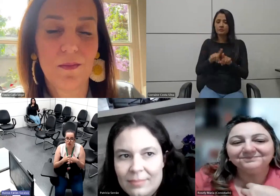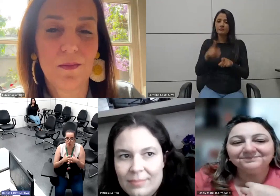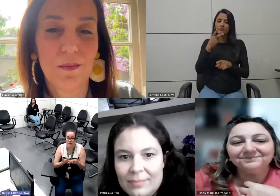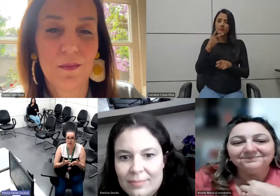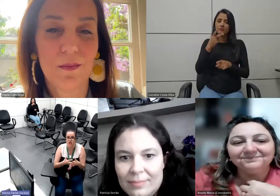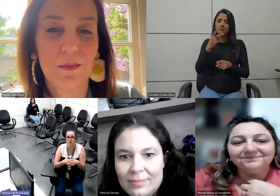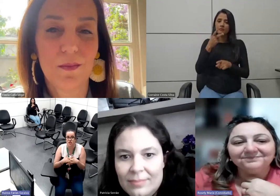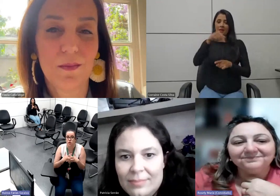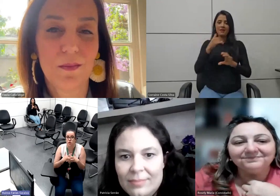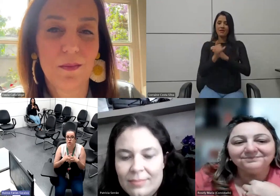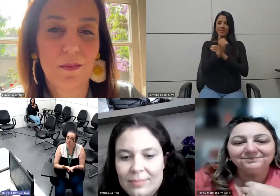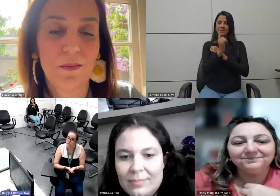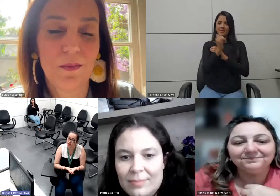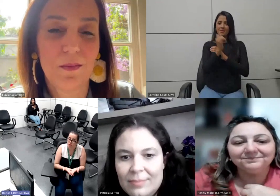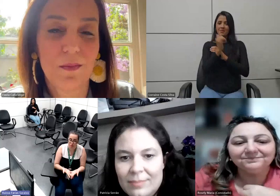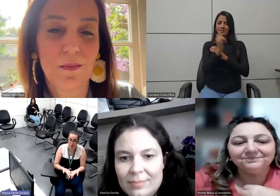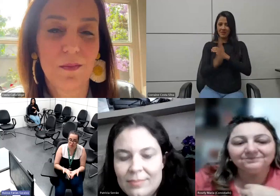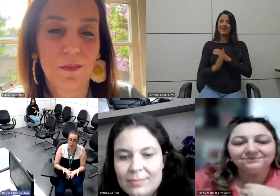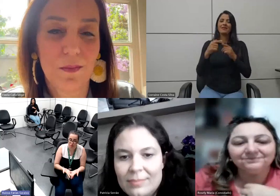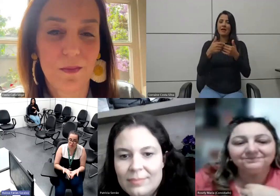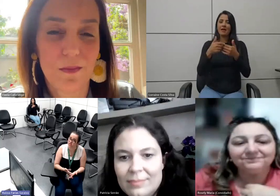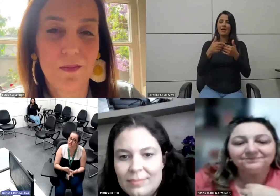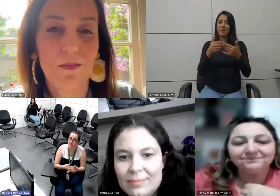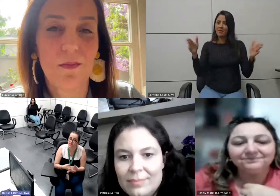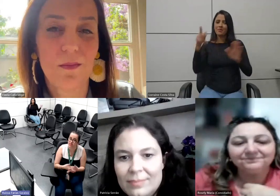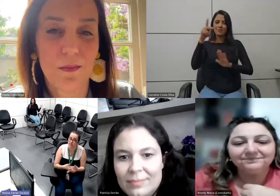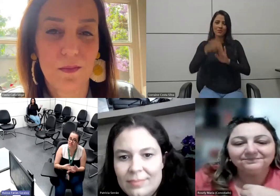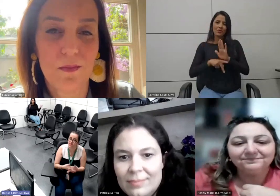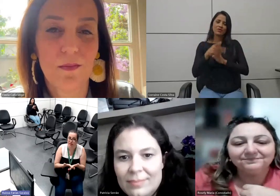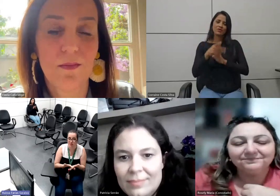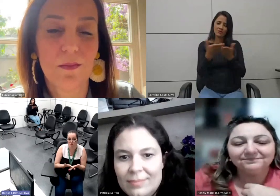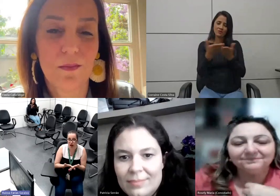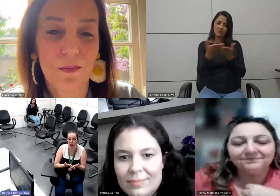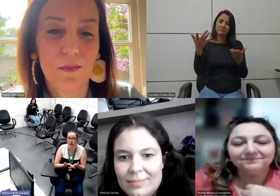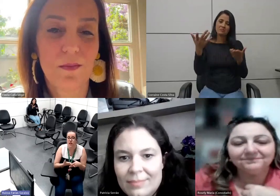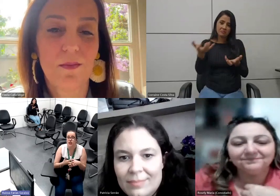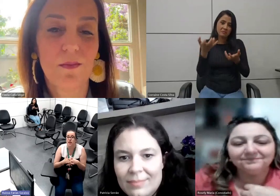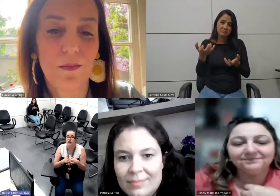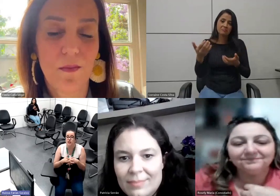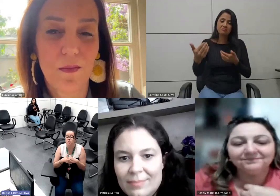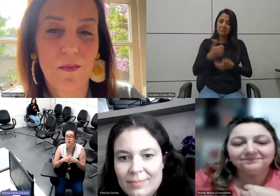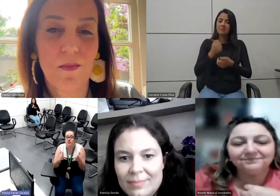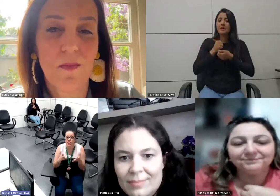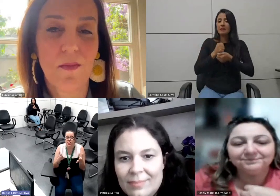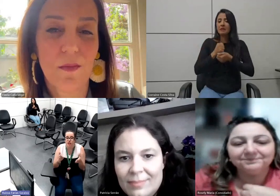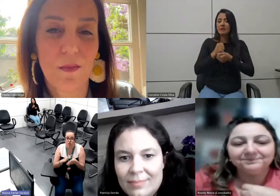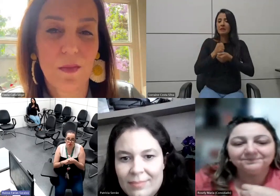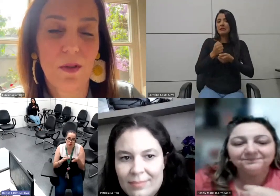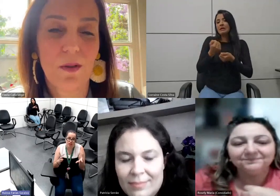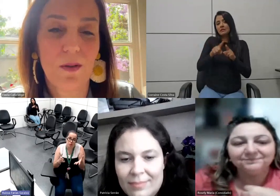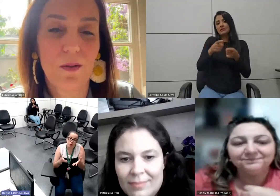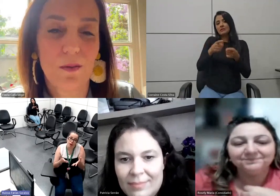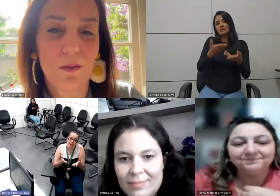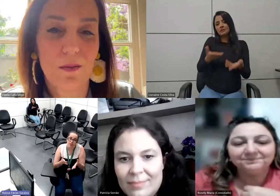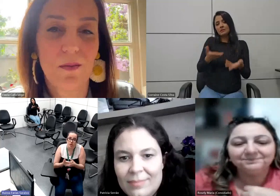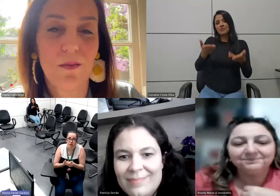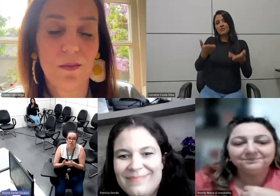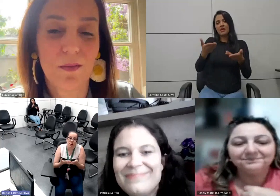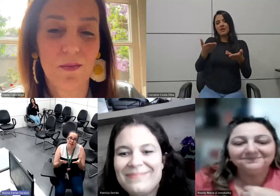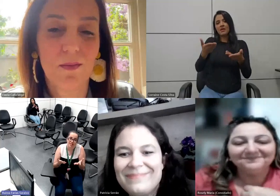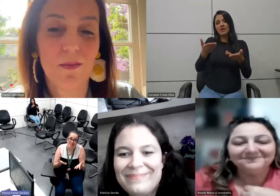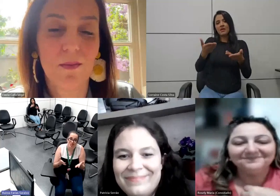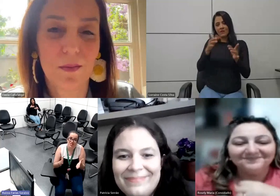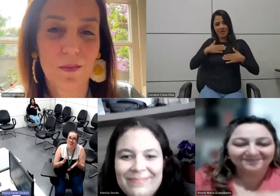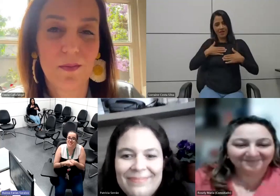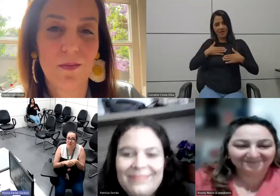as portas da NBC estão abertas para projetos com vocês caso queiram participar e também deixar aí vou vender meu peixe